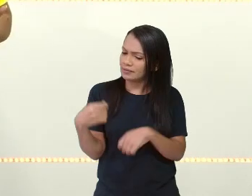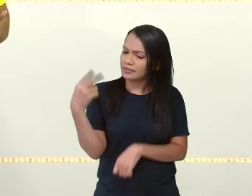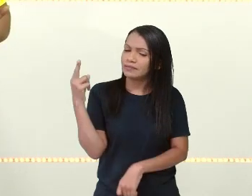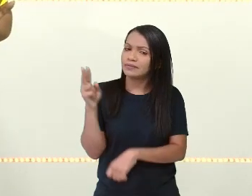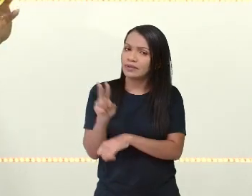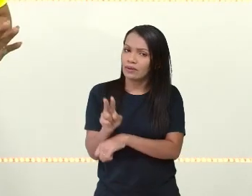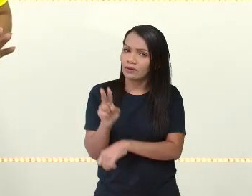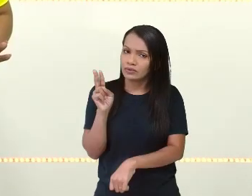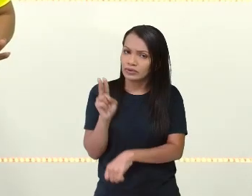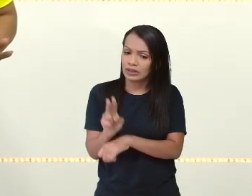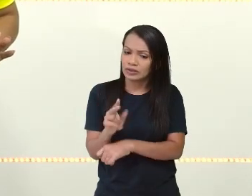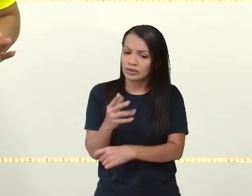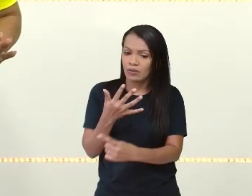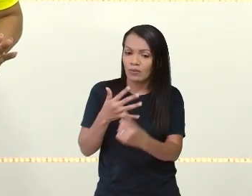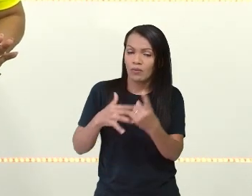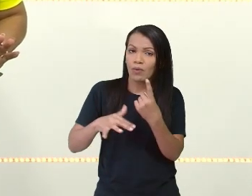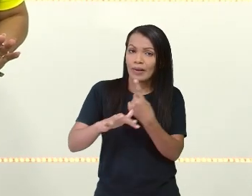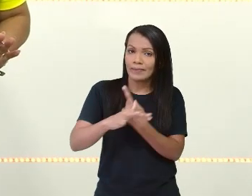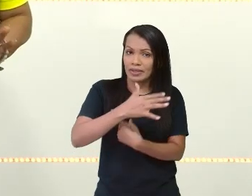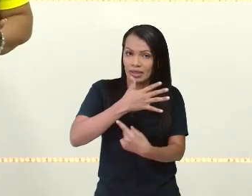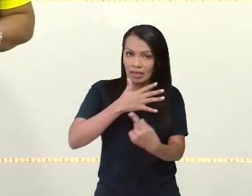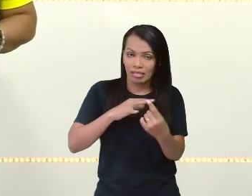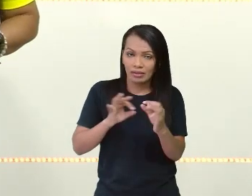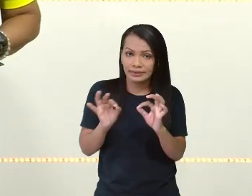o ambiente, está certo?